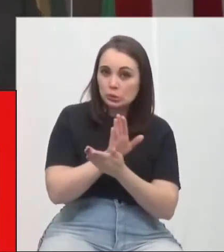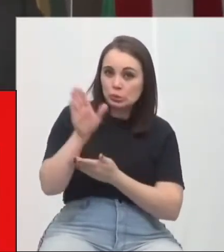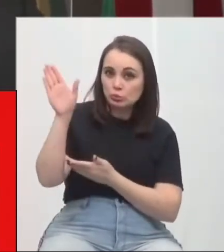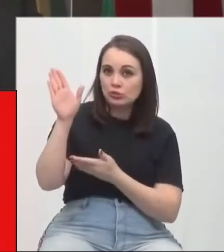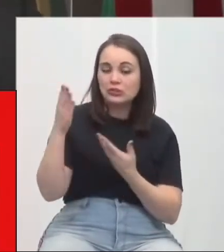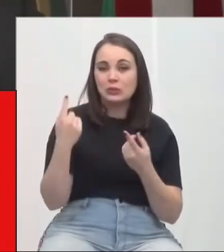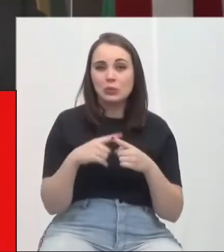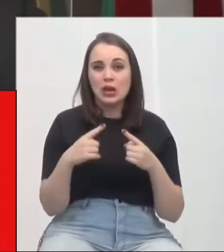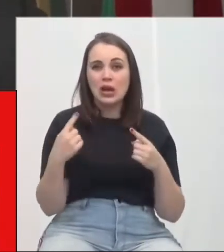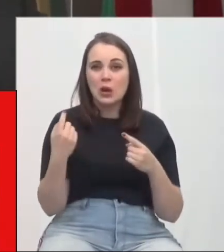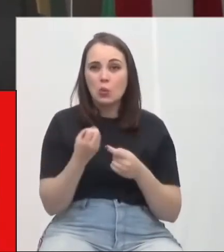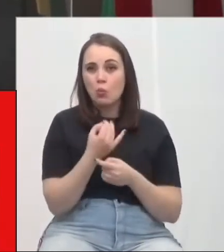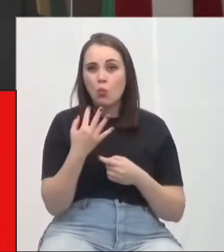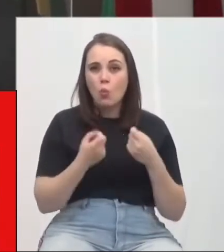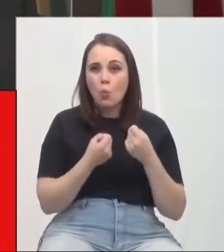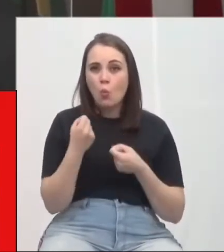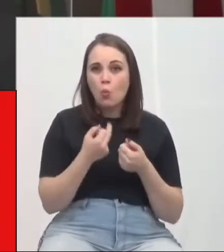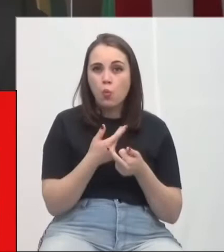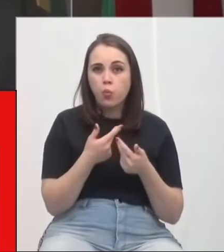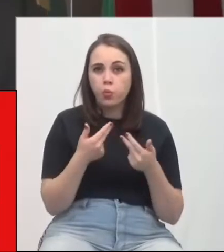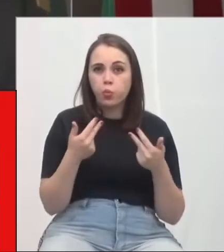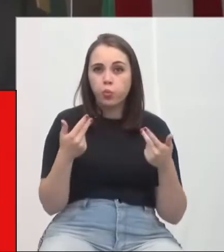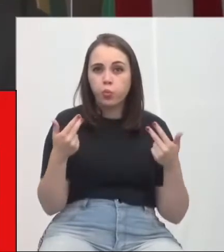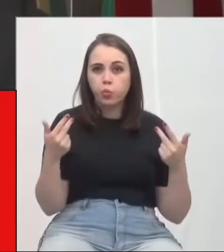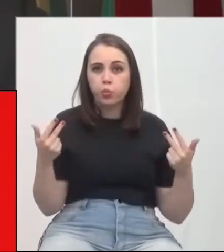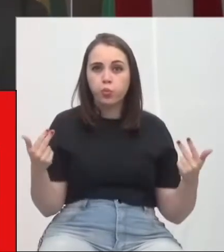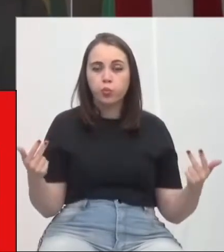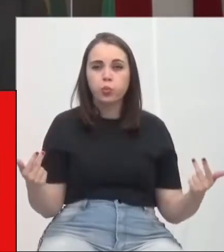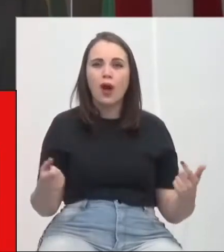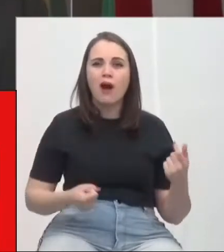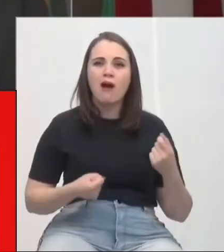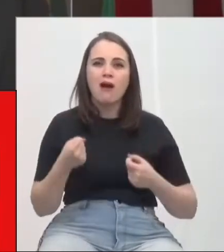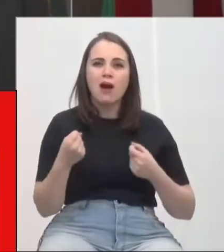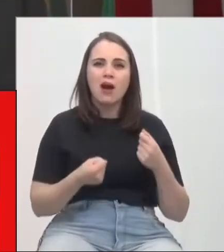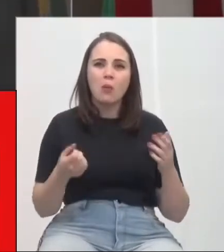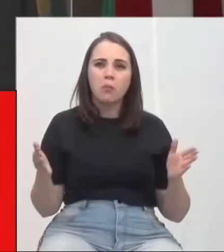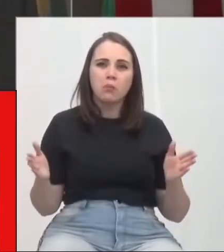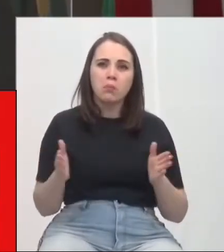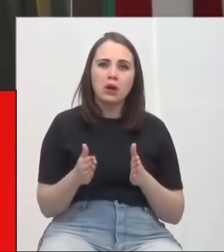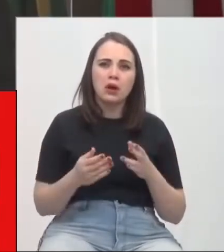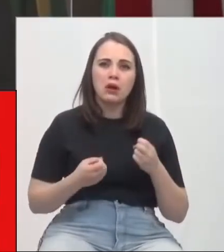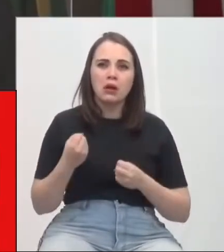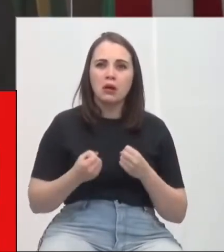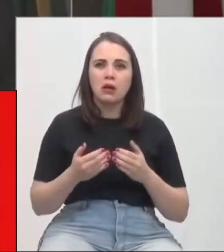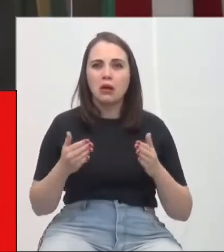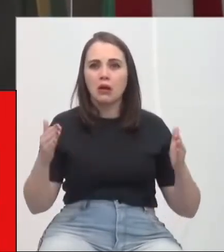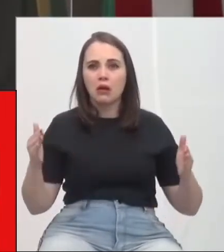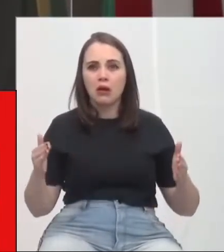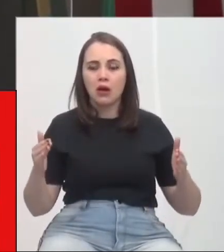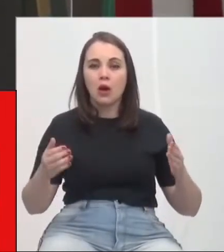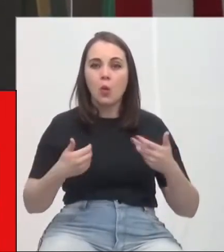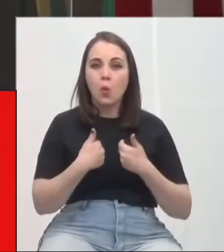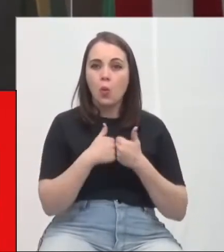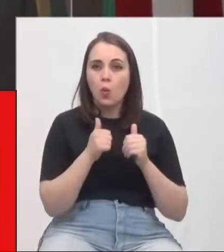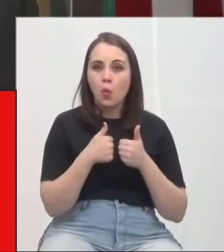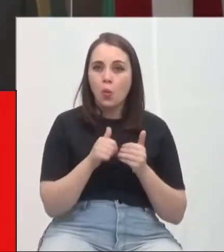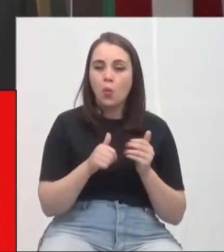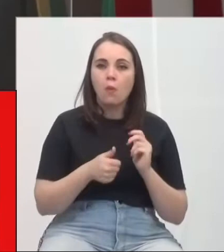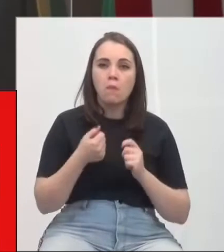Pelo grande fluxo de veículos que temos ali naquela subida, de carros pequenos, carros médio porte, ônibus,